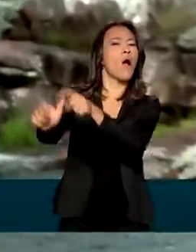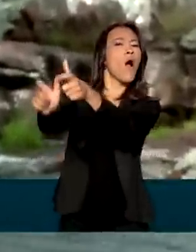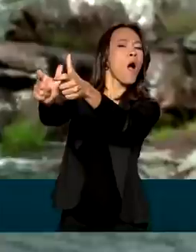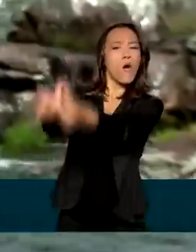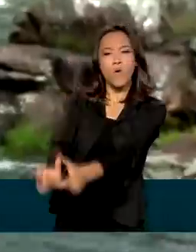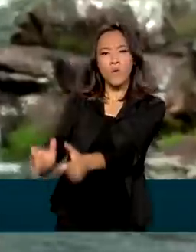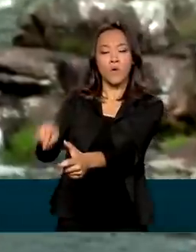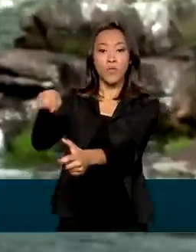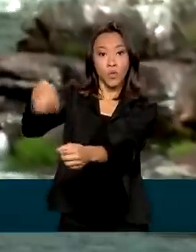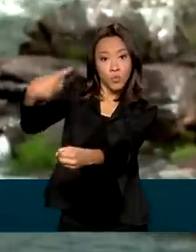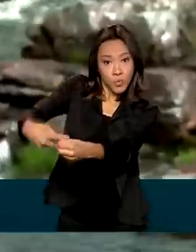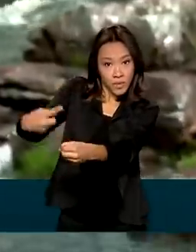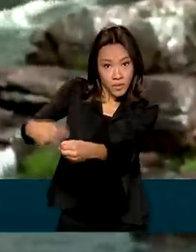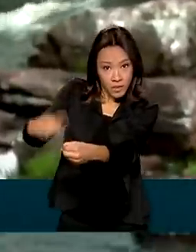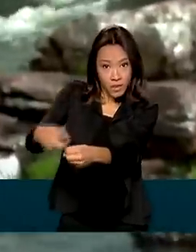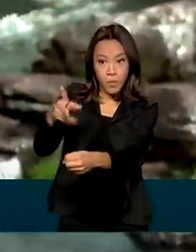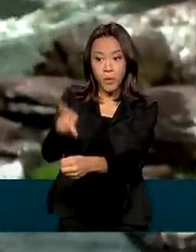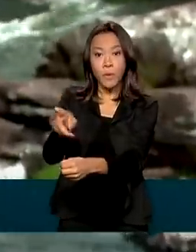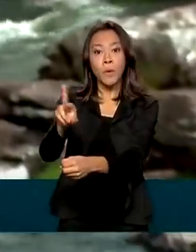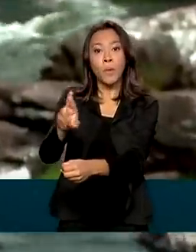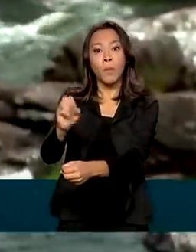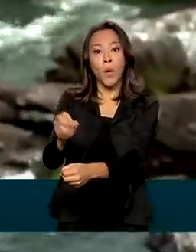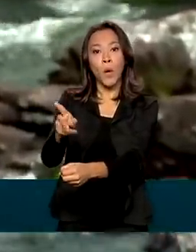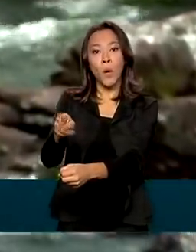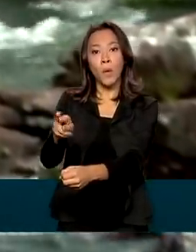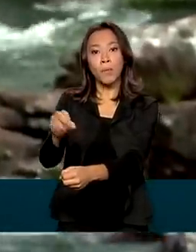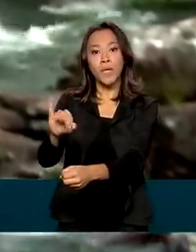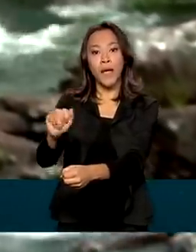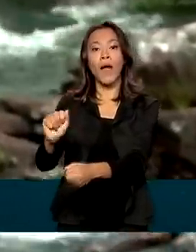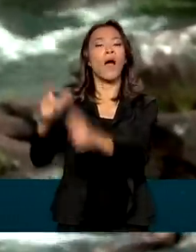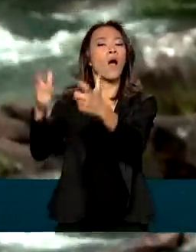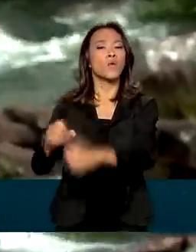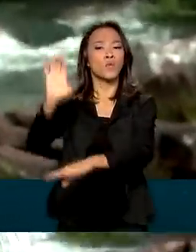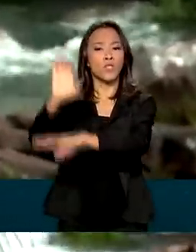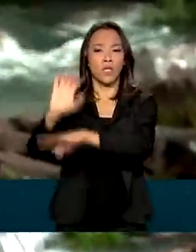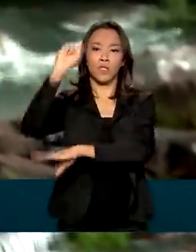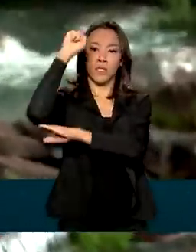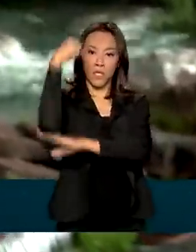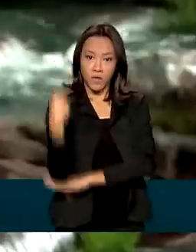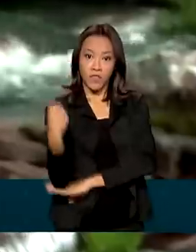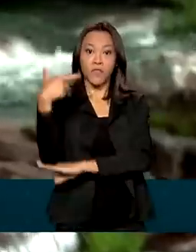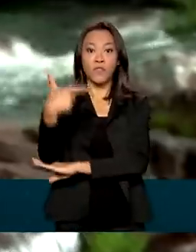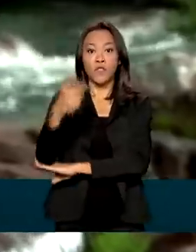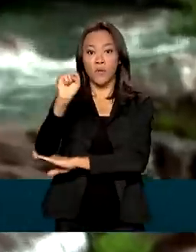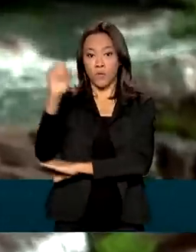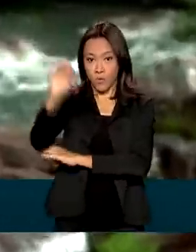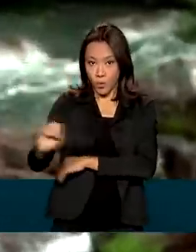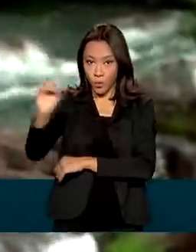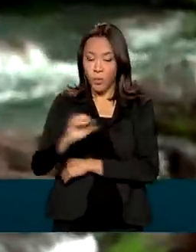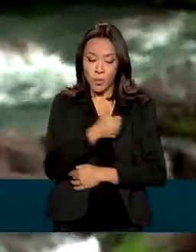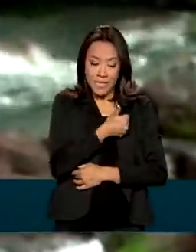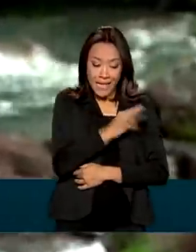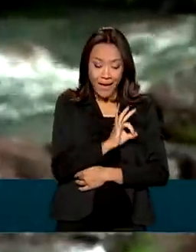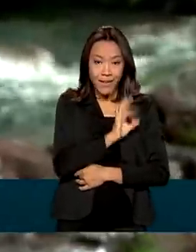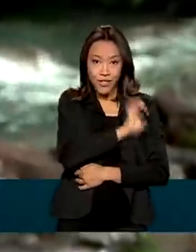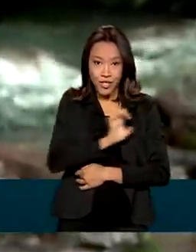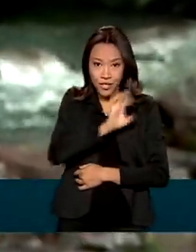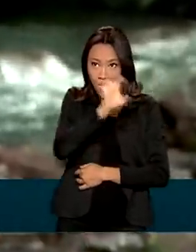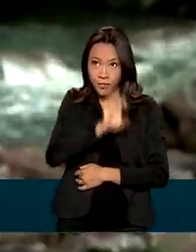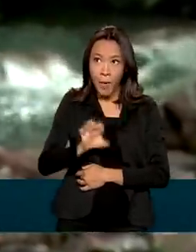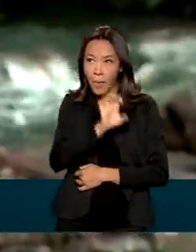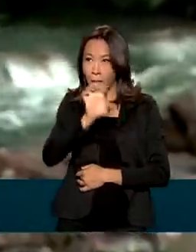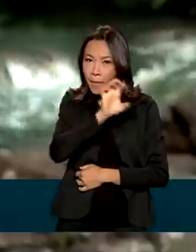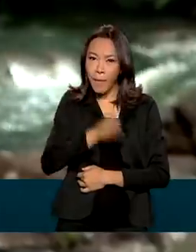no município de Propriá, em Sergipe, no dia 28 de outubro. Nos 10 estados visitados, serão entregues ou